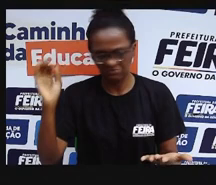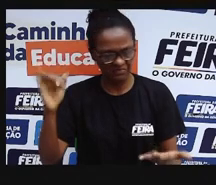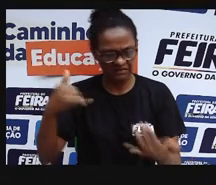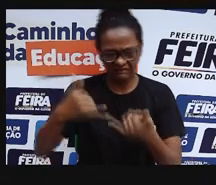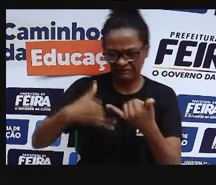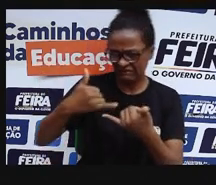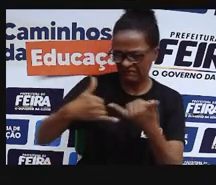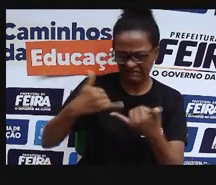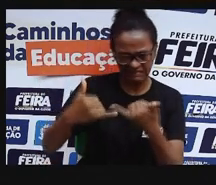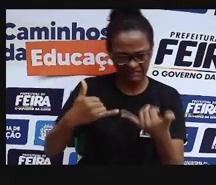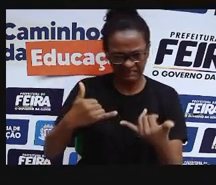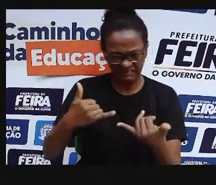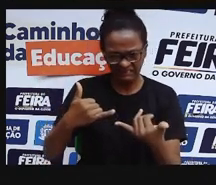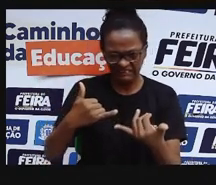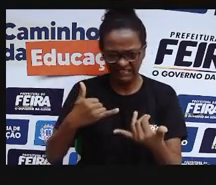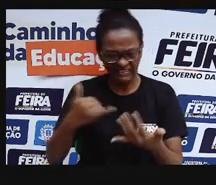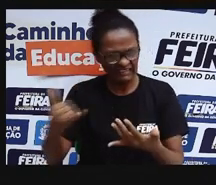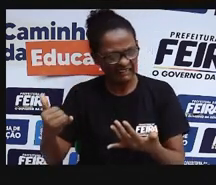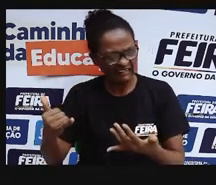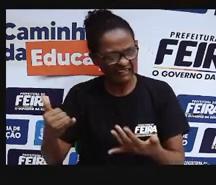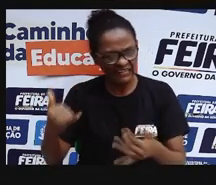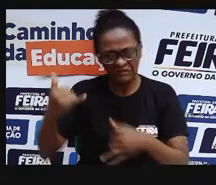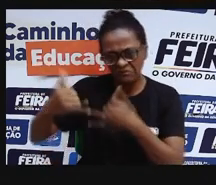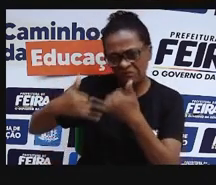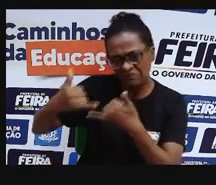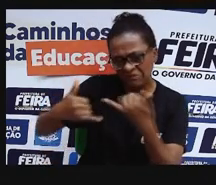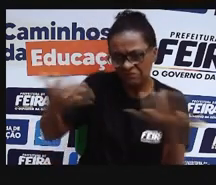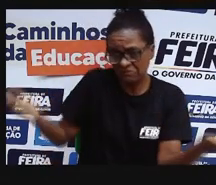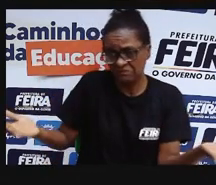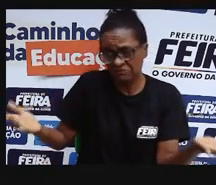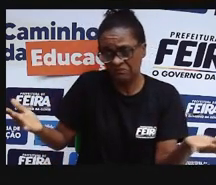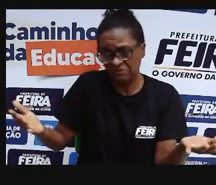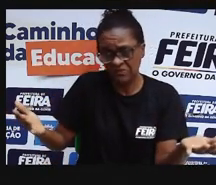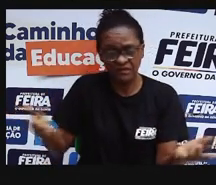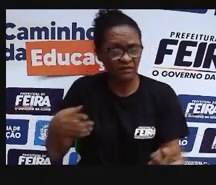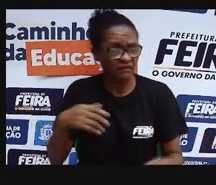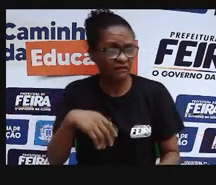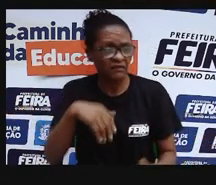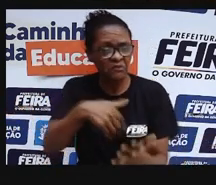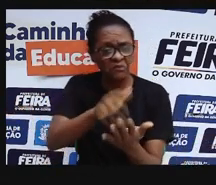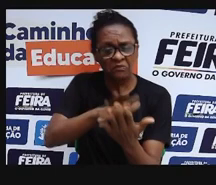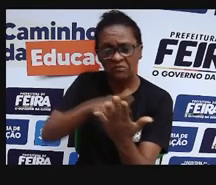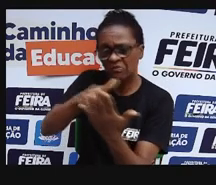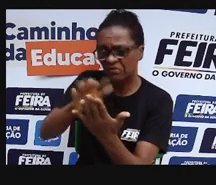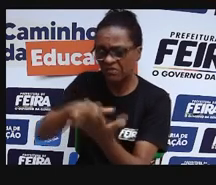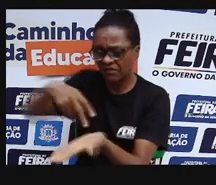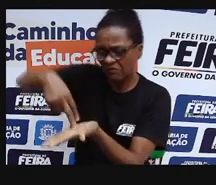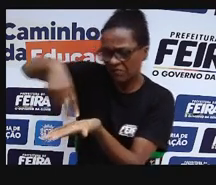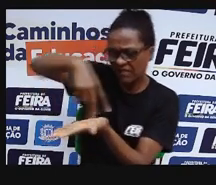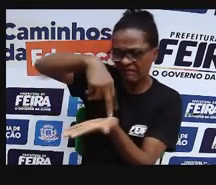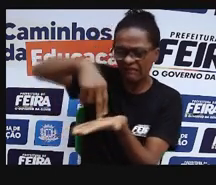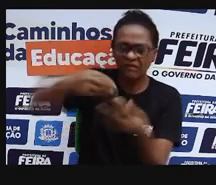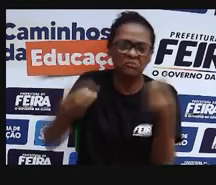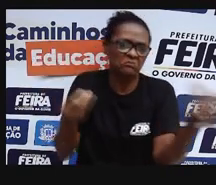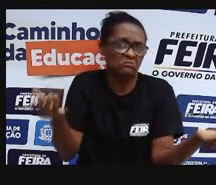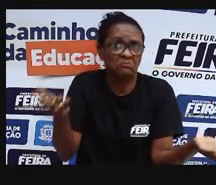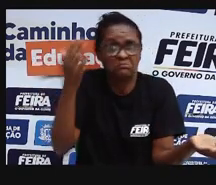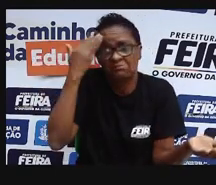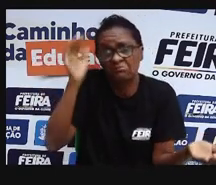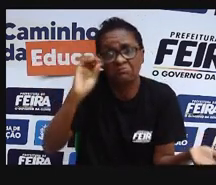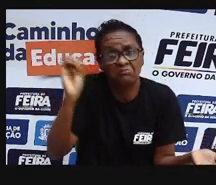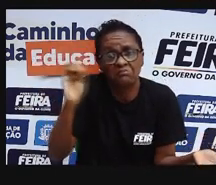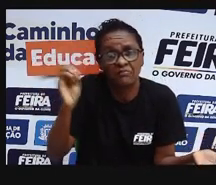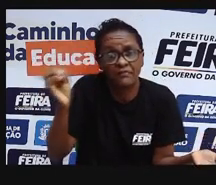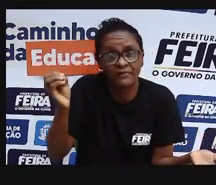Diversão? Saúde? Lazer? Será? Arte? Pro balé? O balé tem a ver com